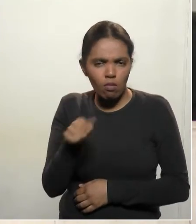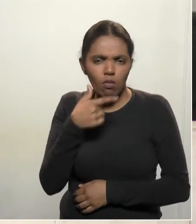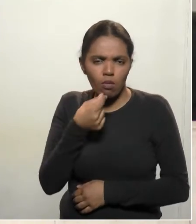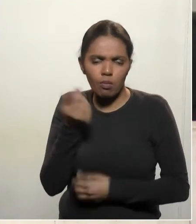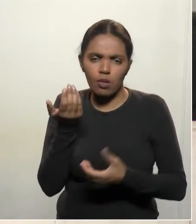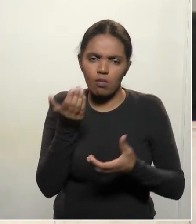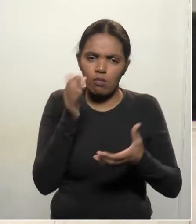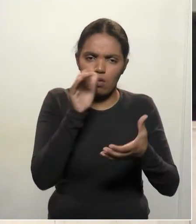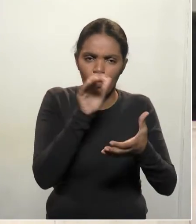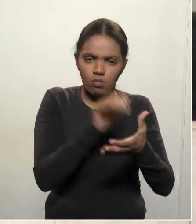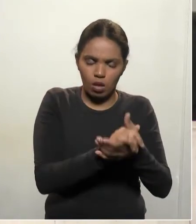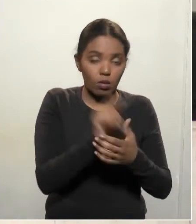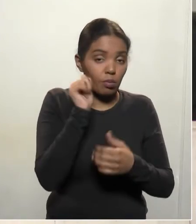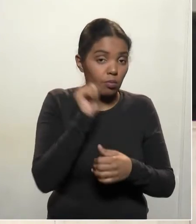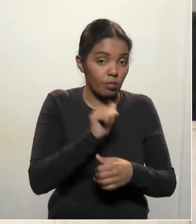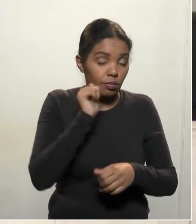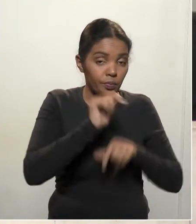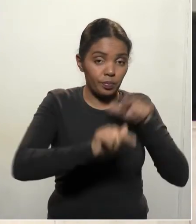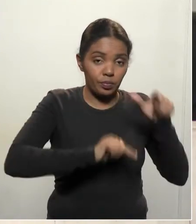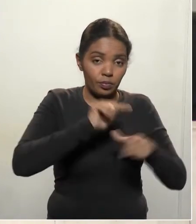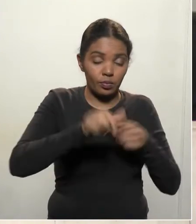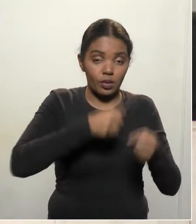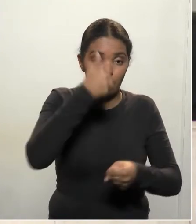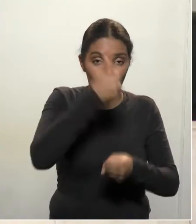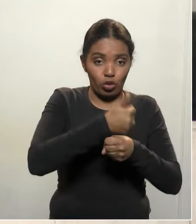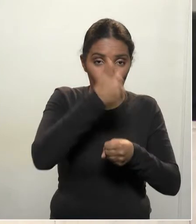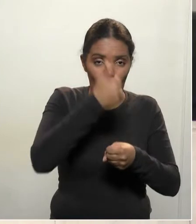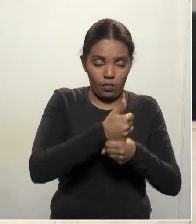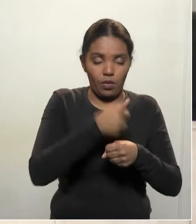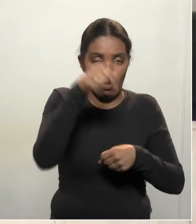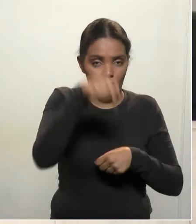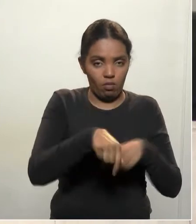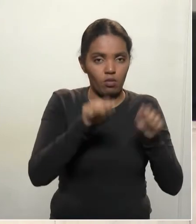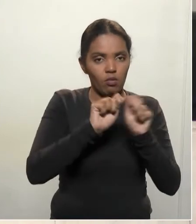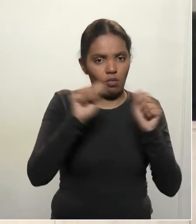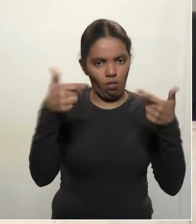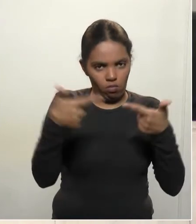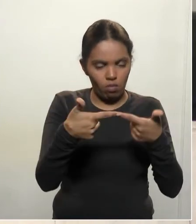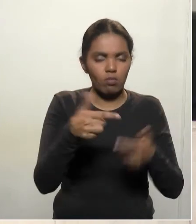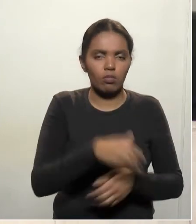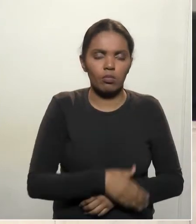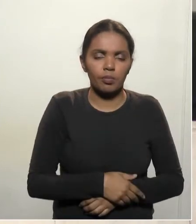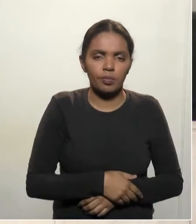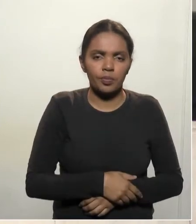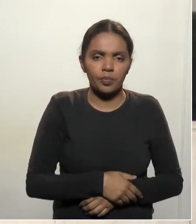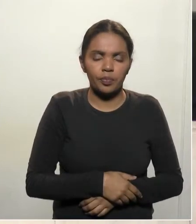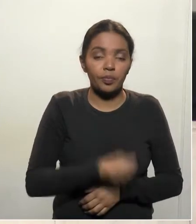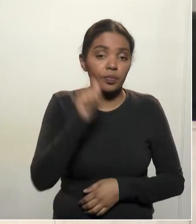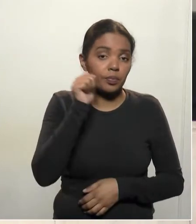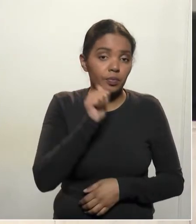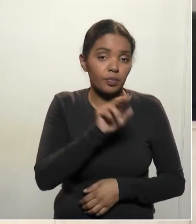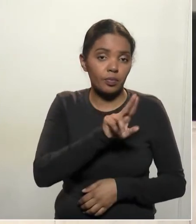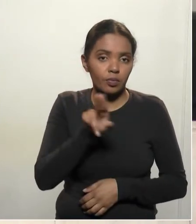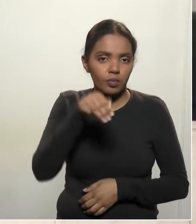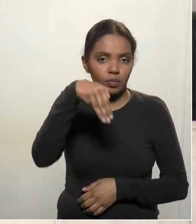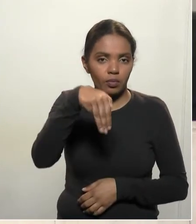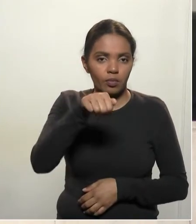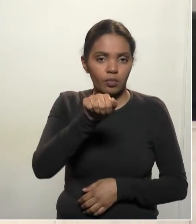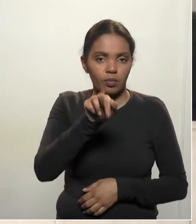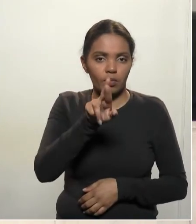da diretoria legislativa, portanto, da senhora Maria Henrique,